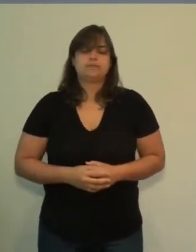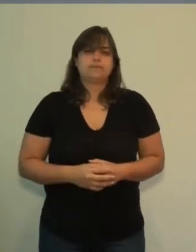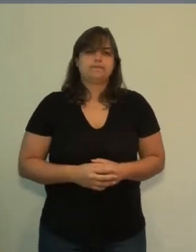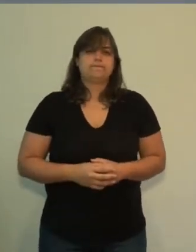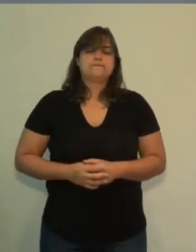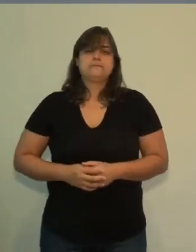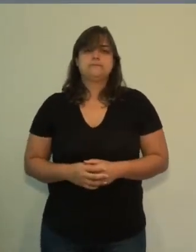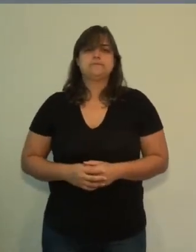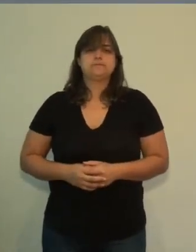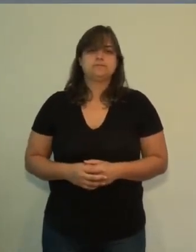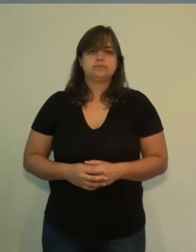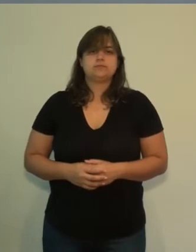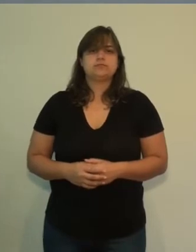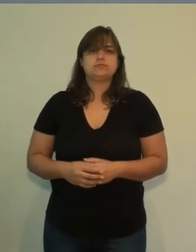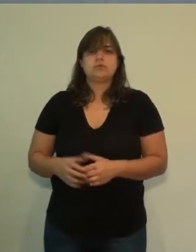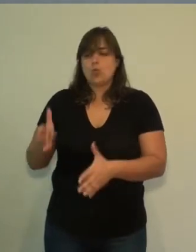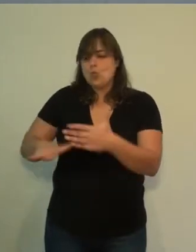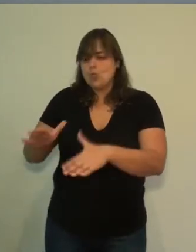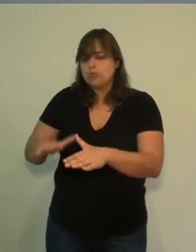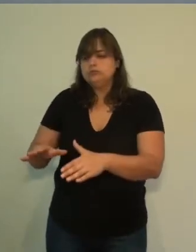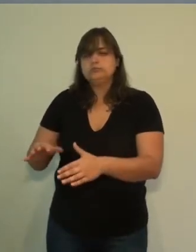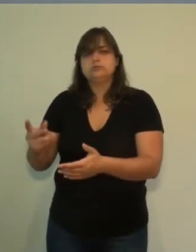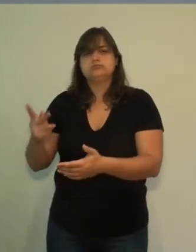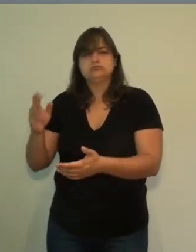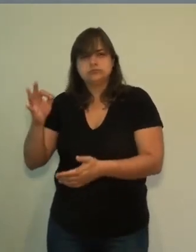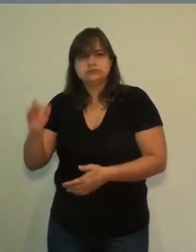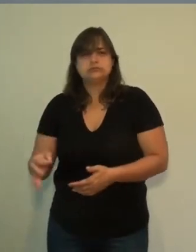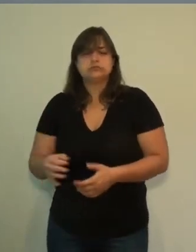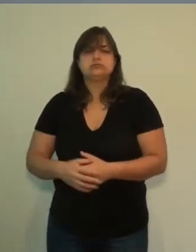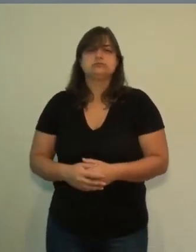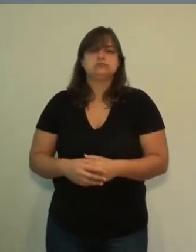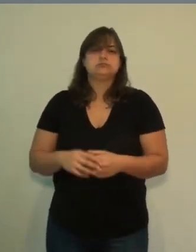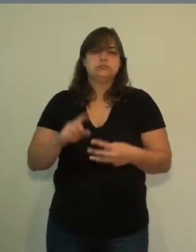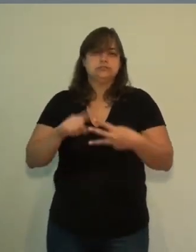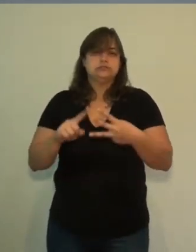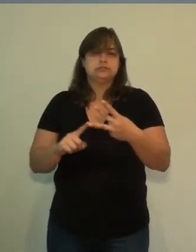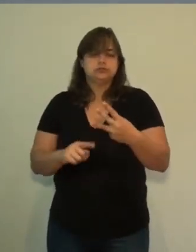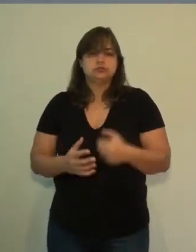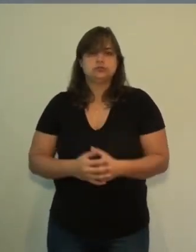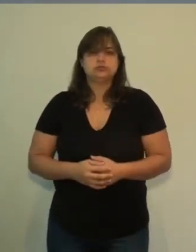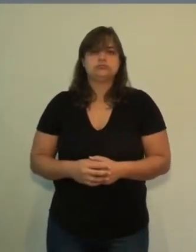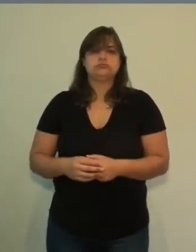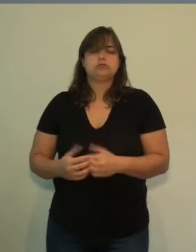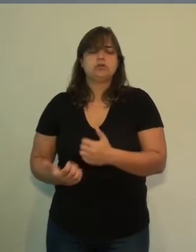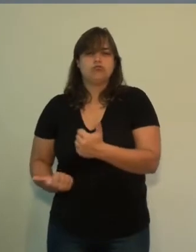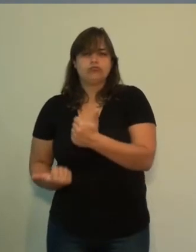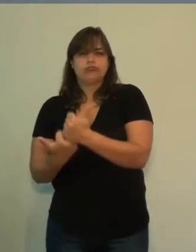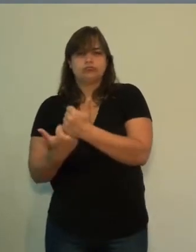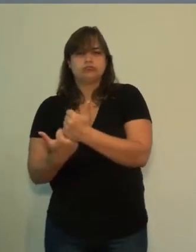aí atacamos esse problema com três tipos de intervenções, nós colocamos estacas na lateral,